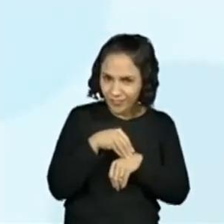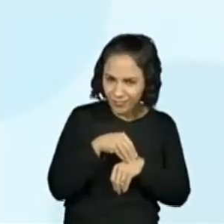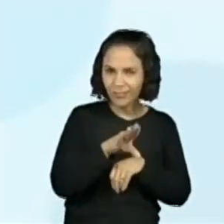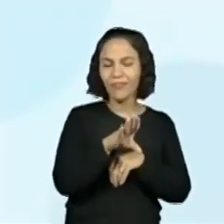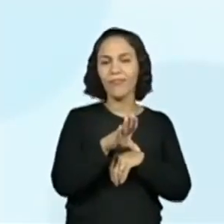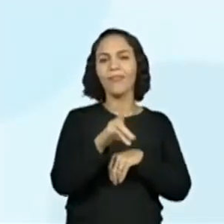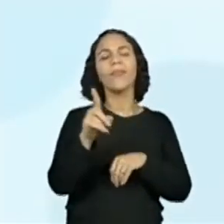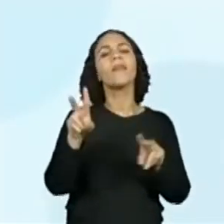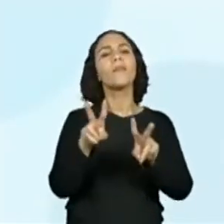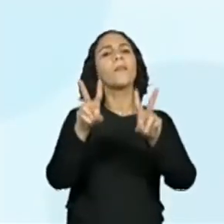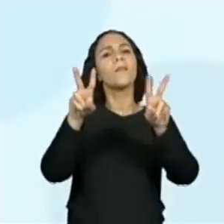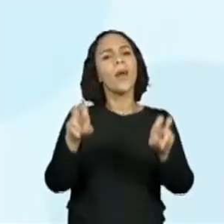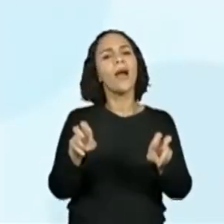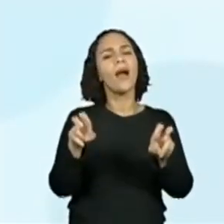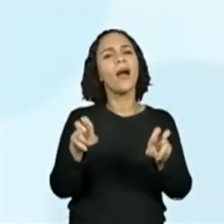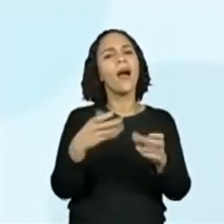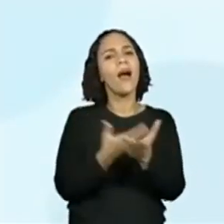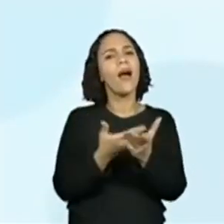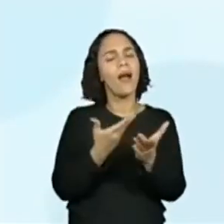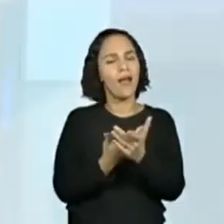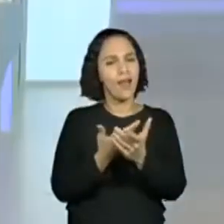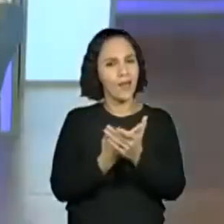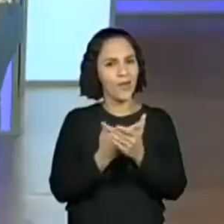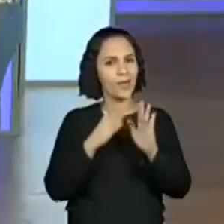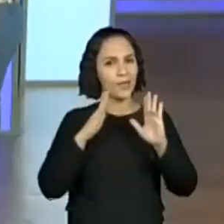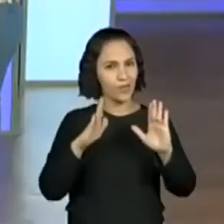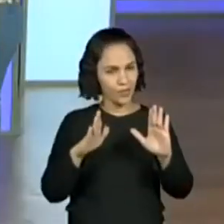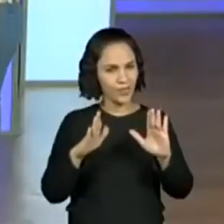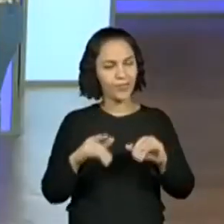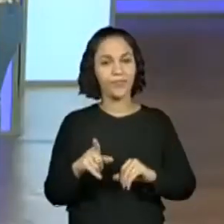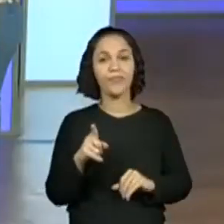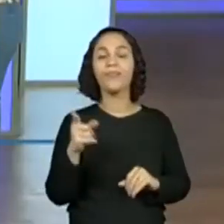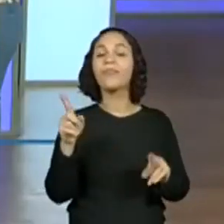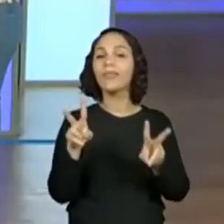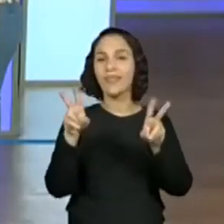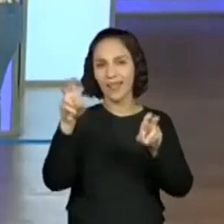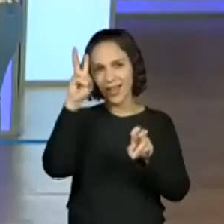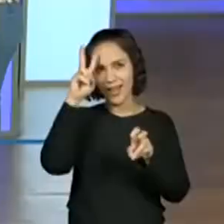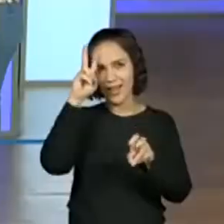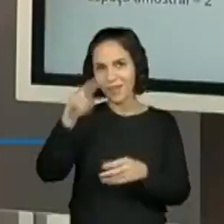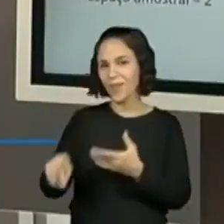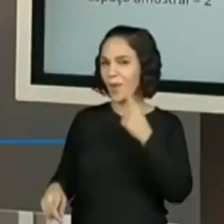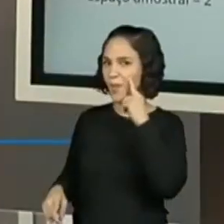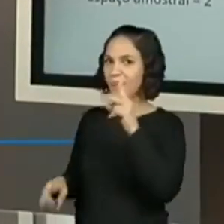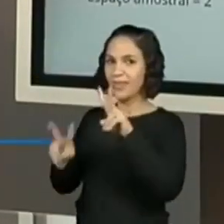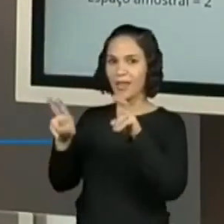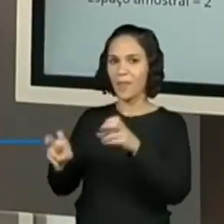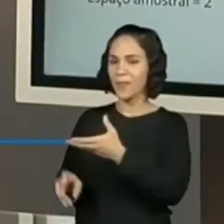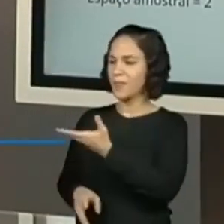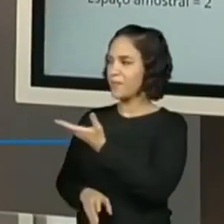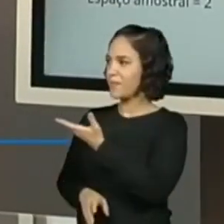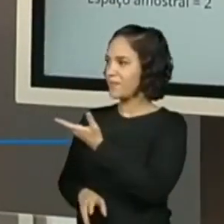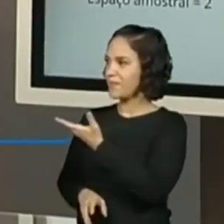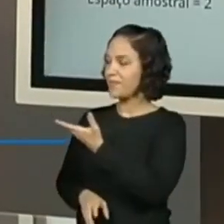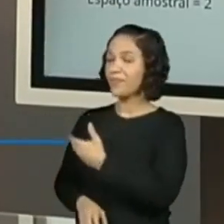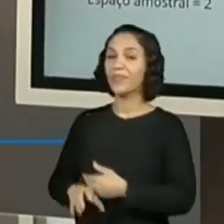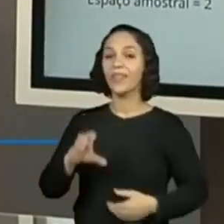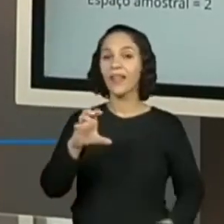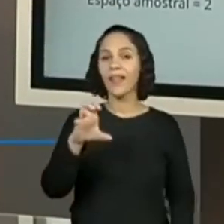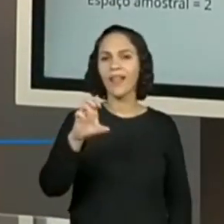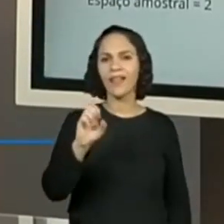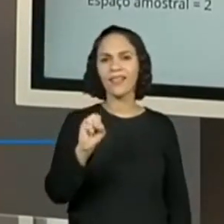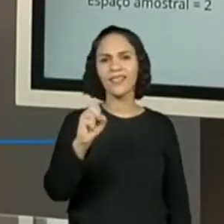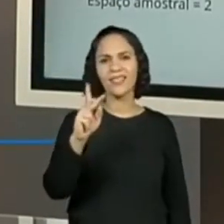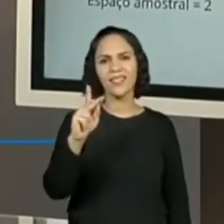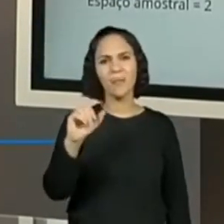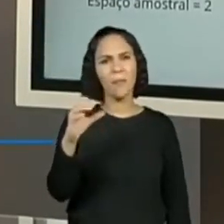que é o título da nossa aula de hoje. A nossa aula de hoje, o título dela é Espaço Amostral. E aí você ficou